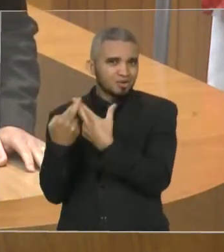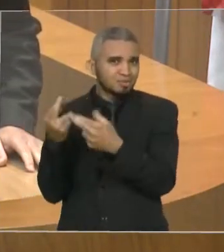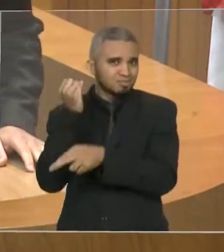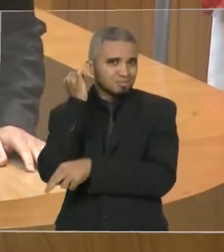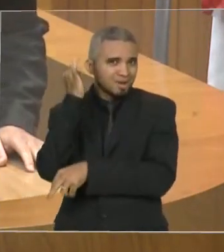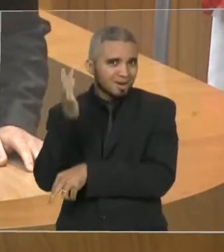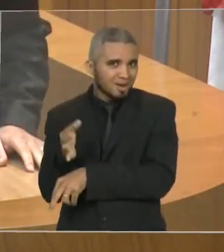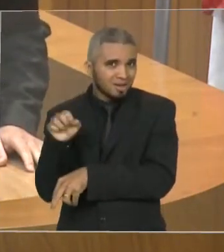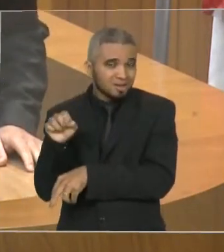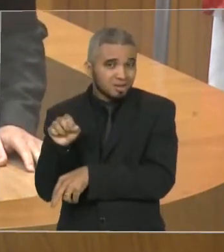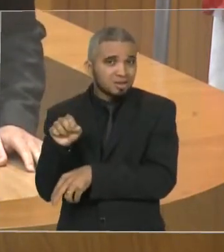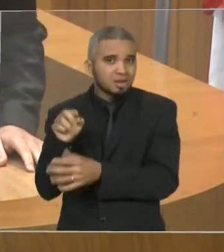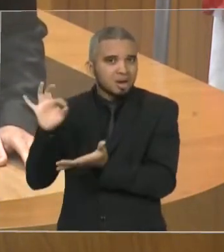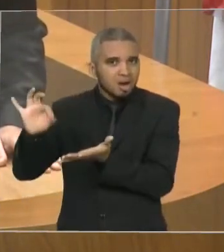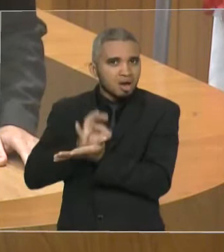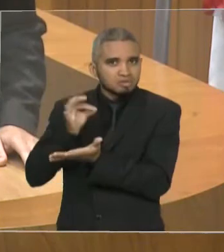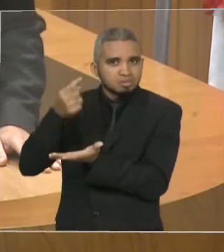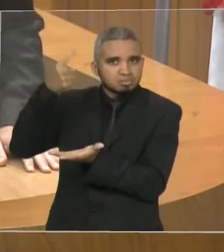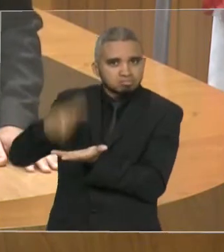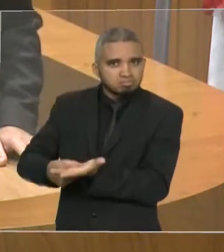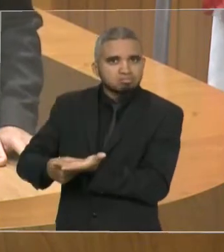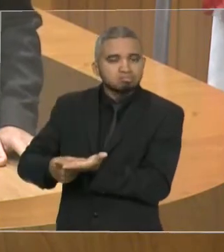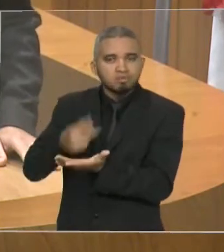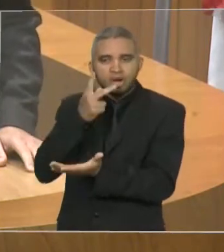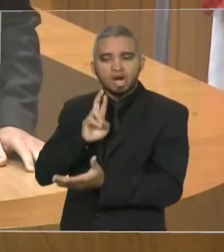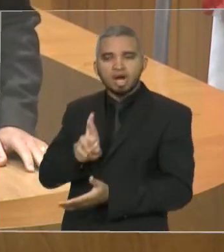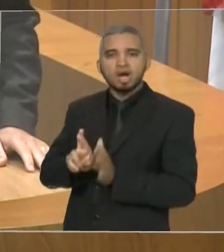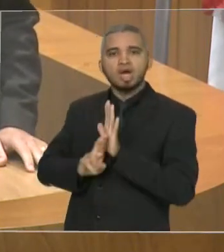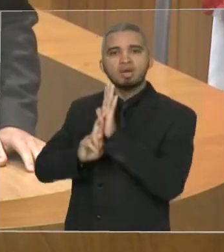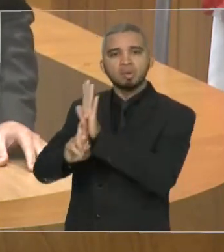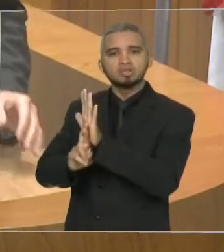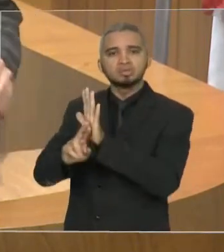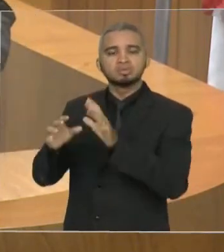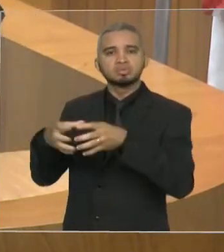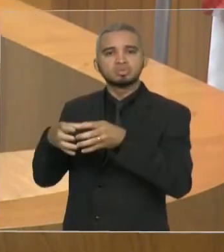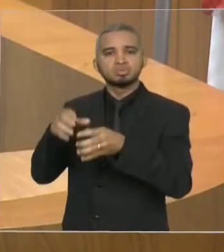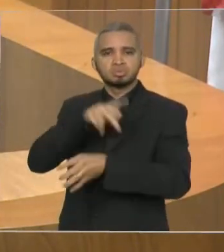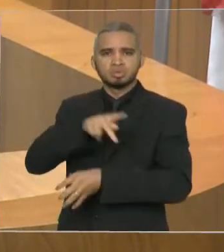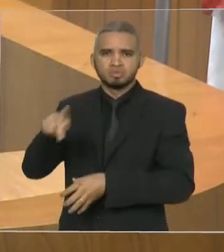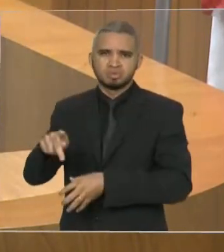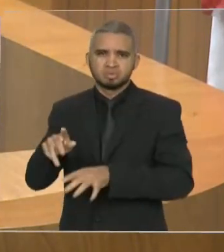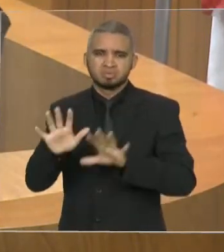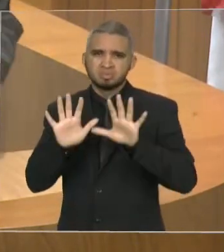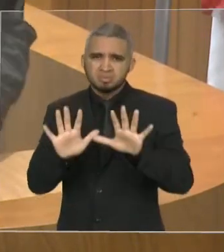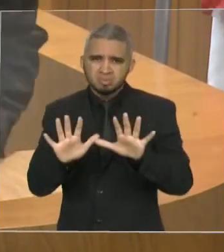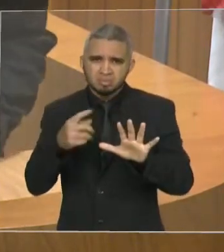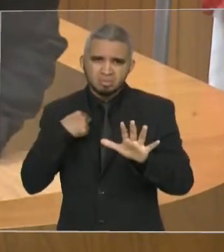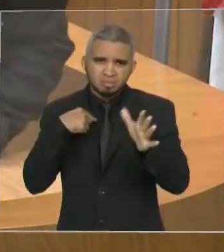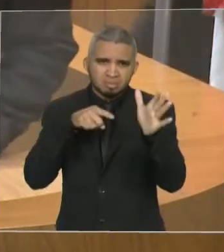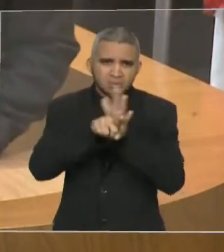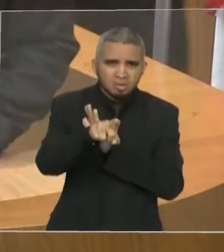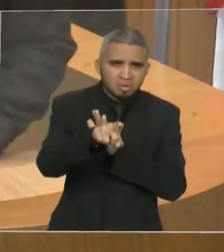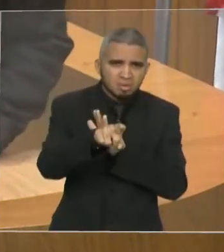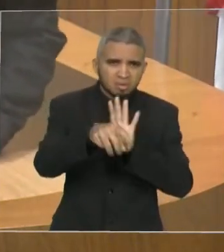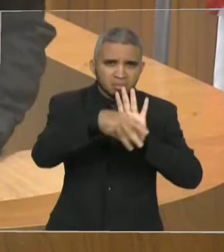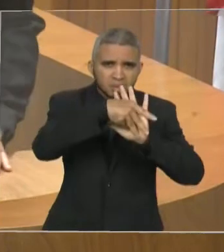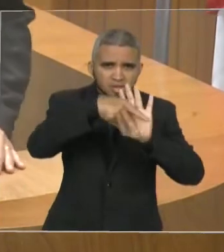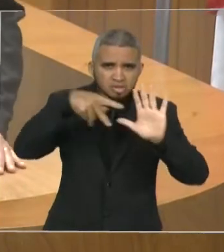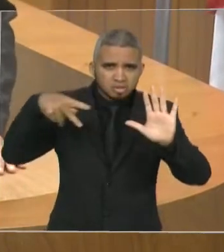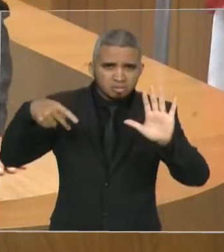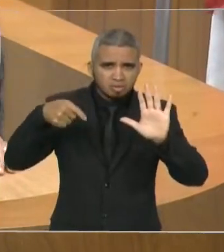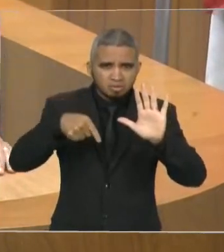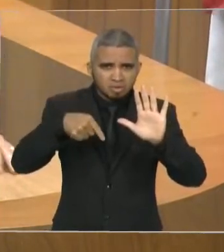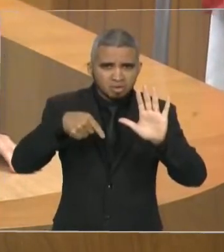assinar um documento como se estivesse falando em nome da categoria. E a pergunta que eu faço, uma medida provisória, é